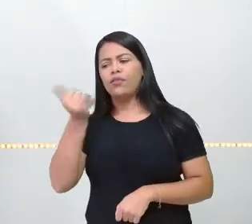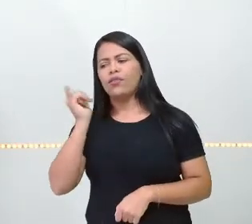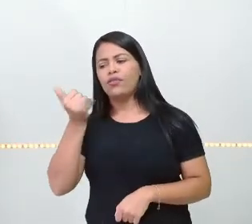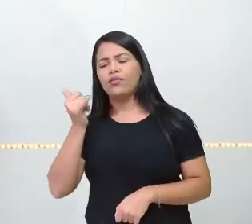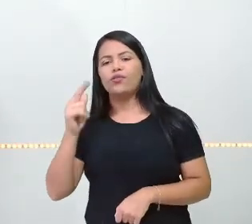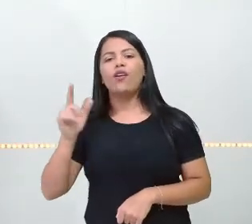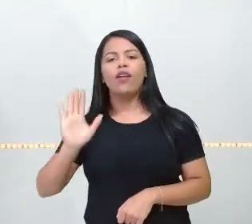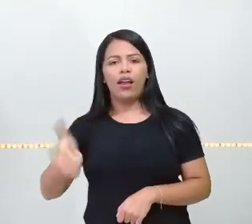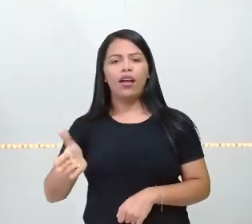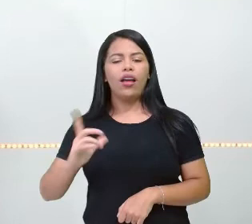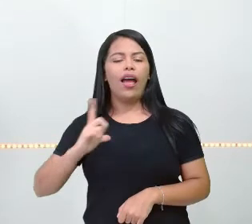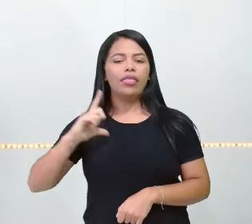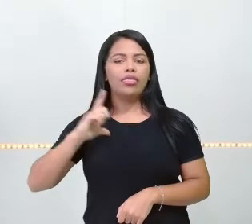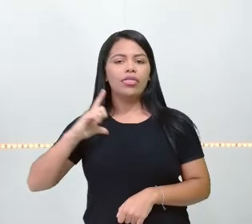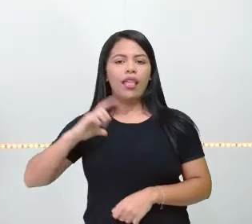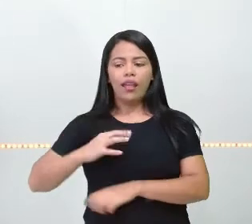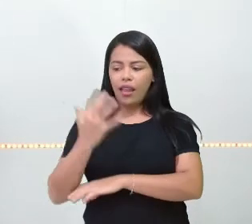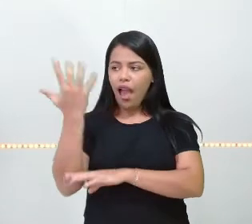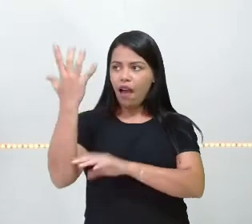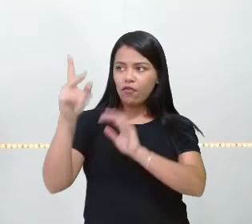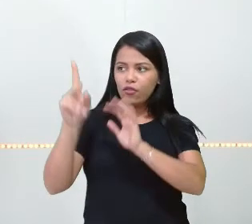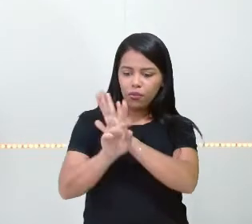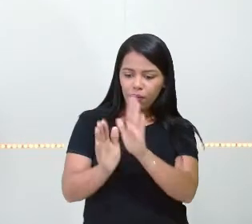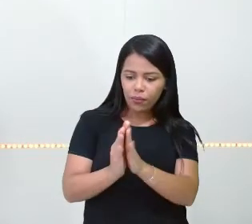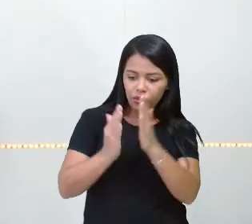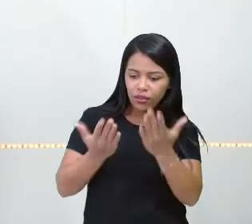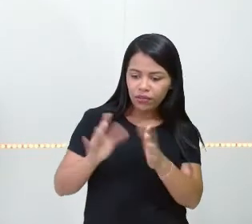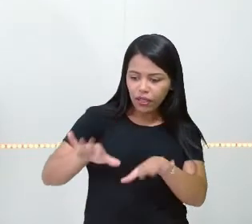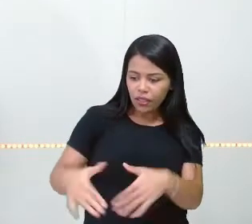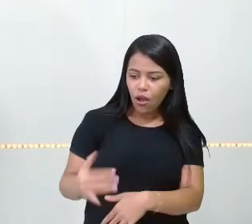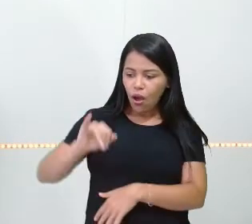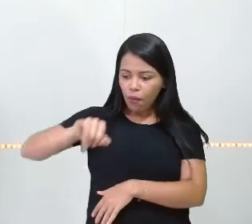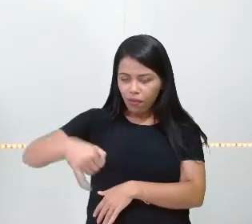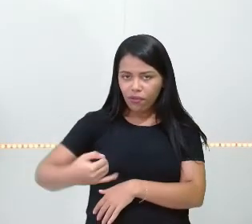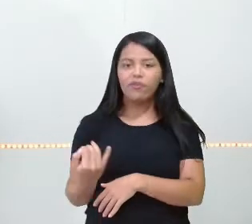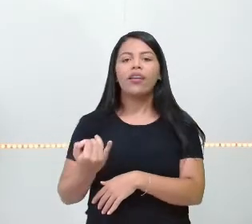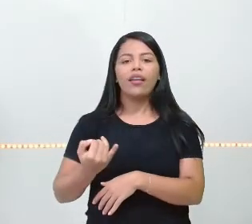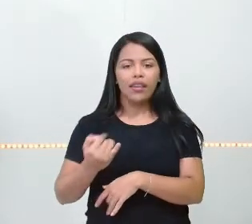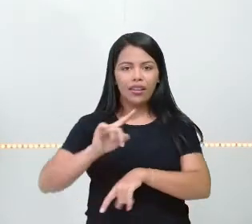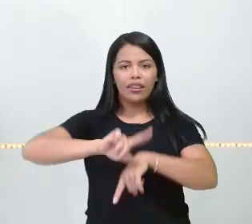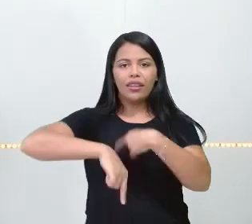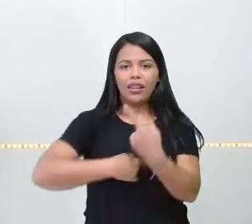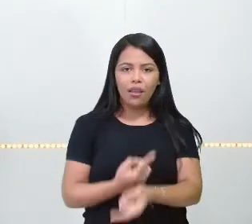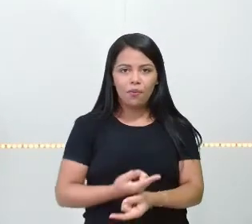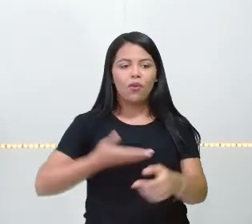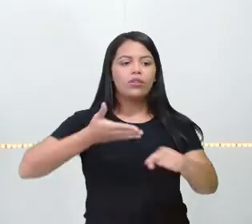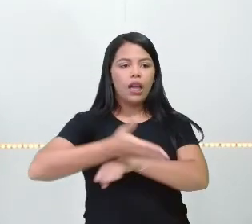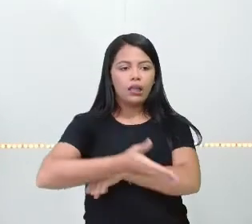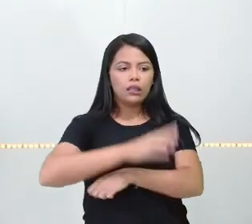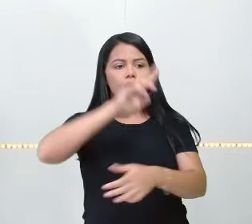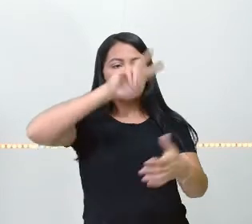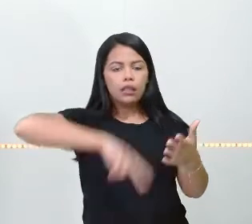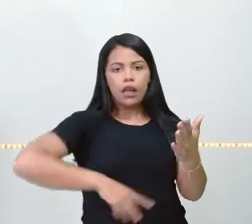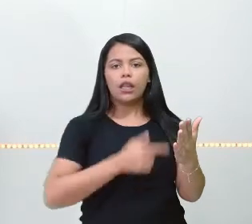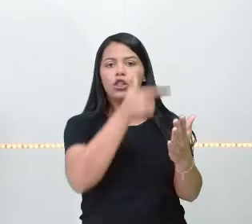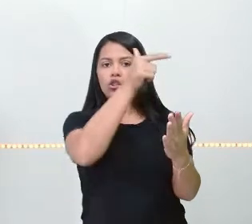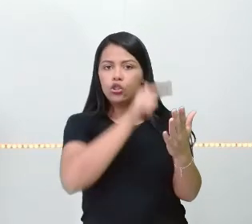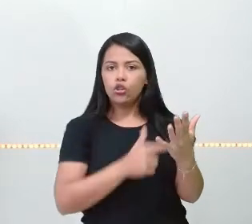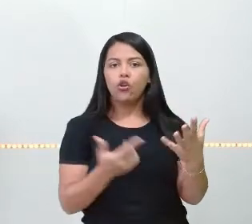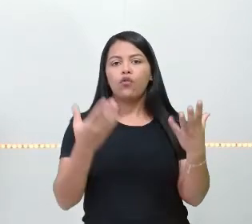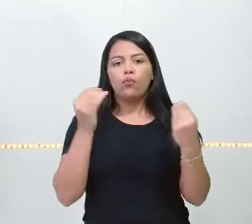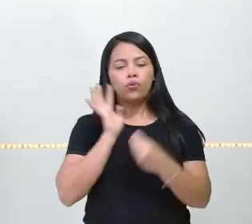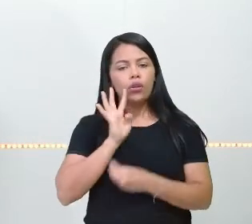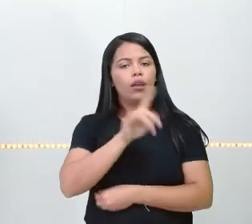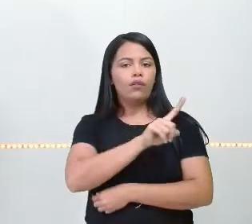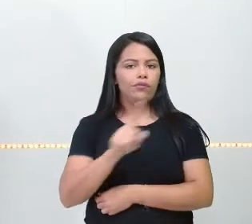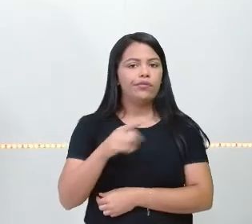na árvore de livros, então vocês aproveitam depois, acessa a árvore e relê a historinha, bem legal, vocês vão